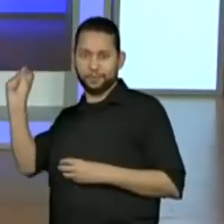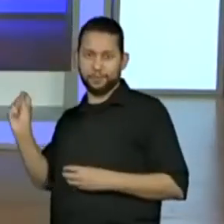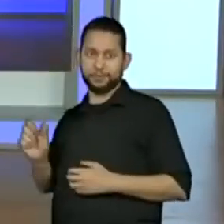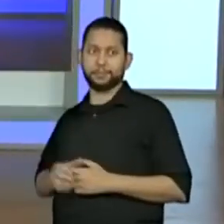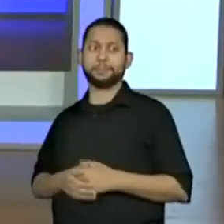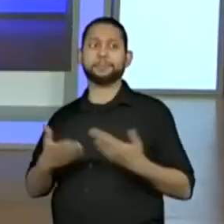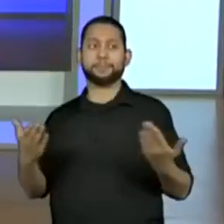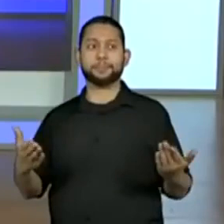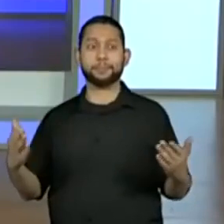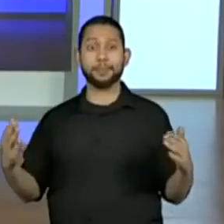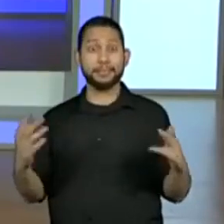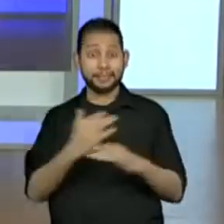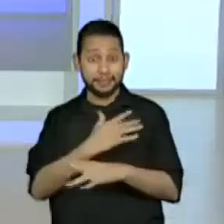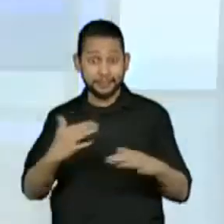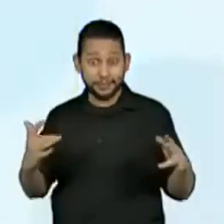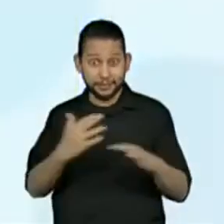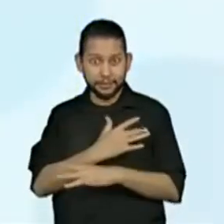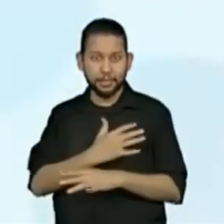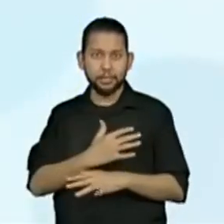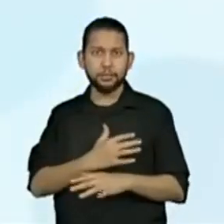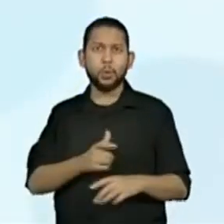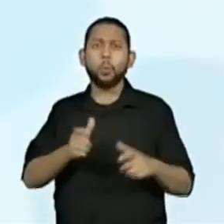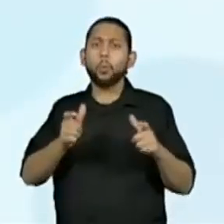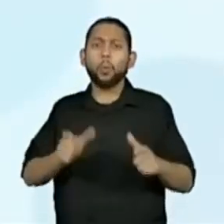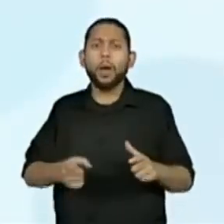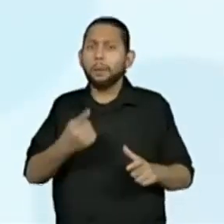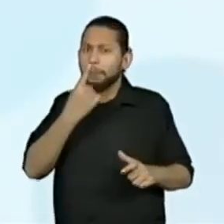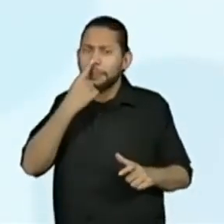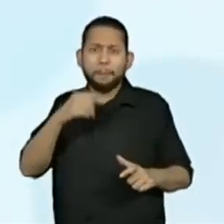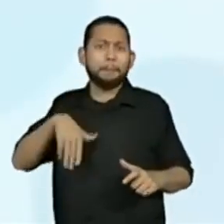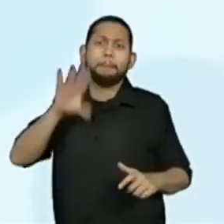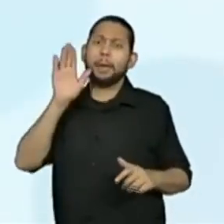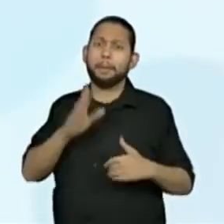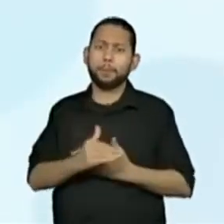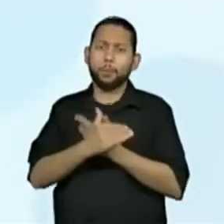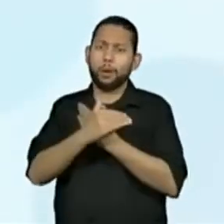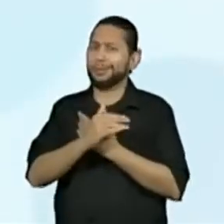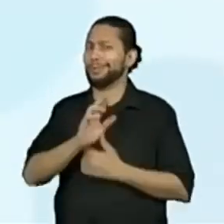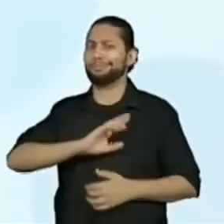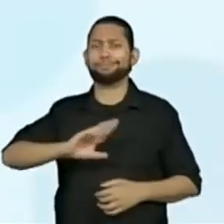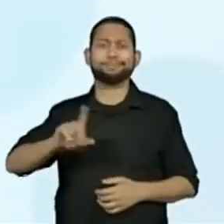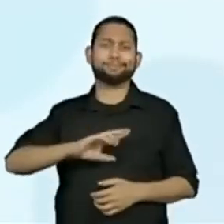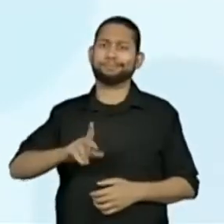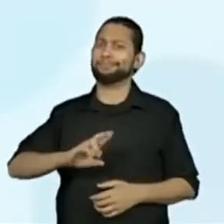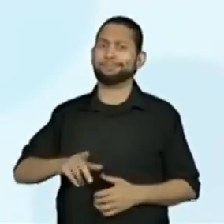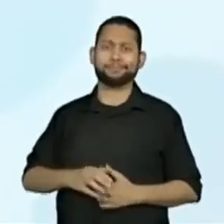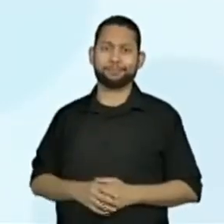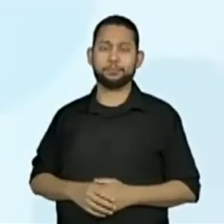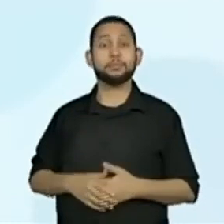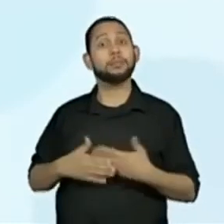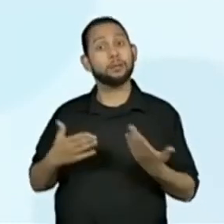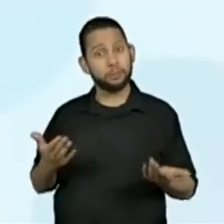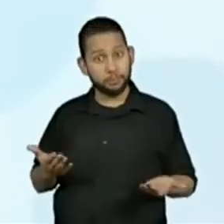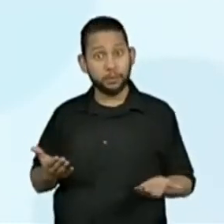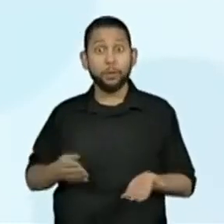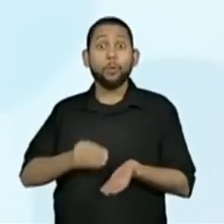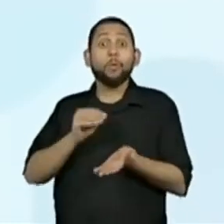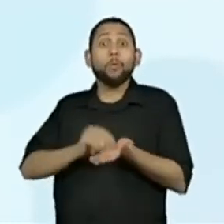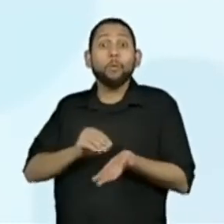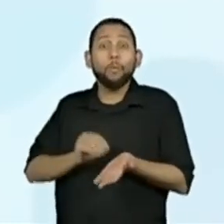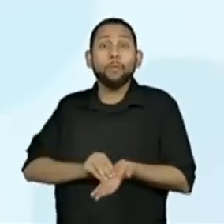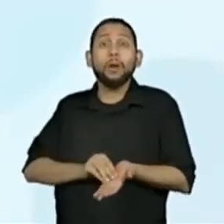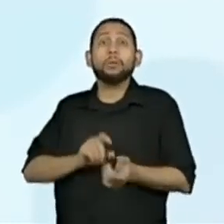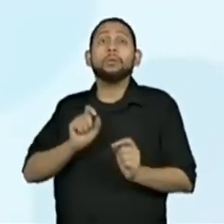As cidades não são os ambientes mais adequados para esses insetos viverem. Além da falta de